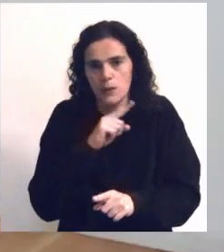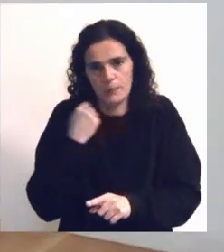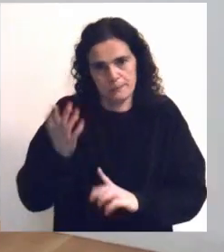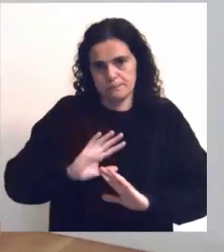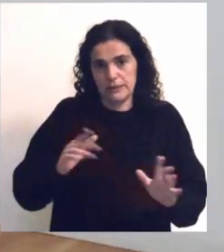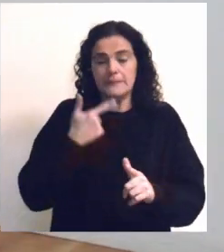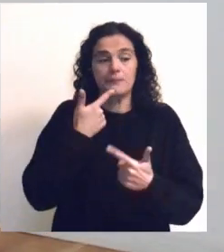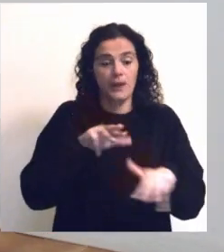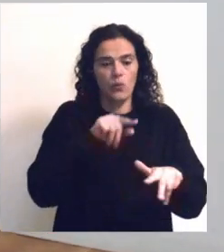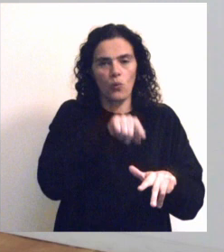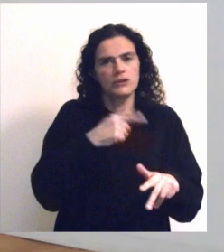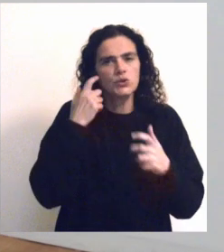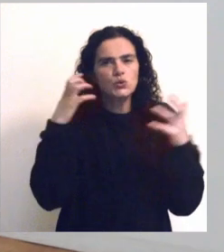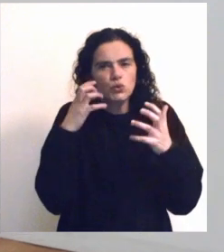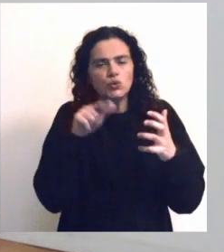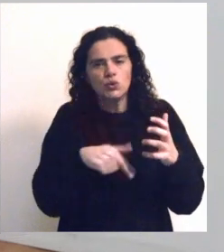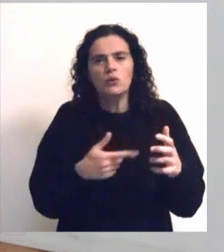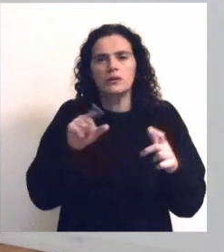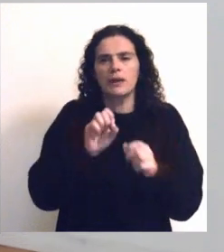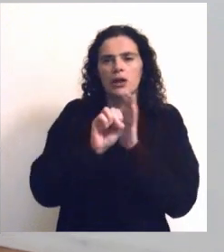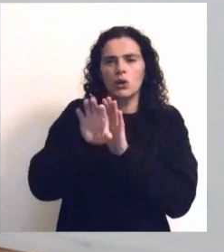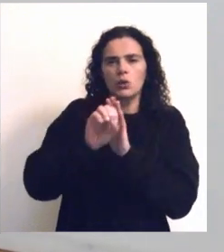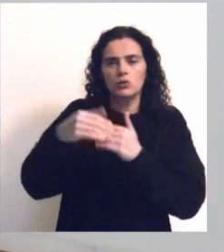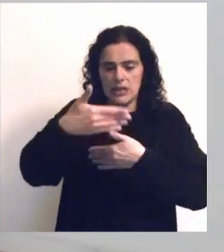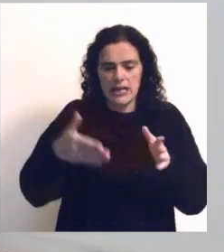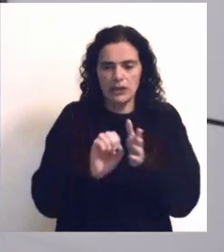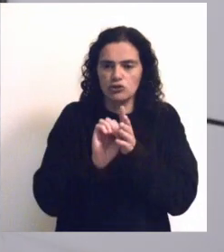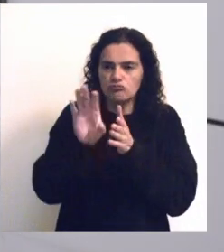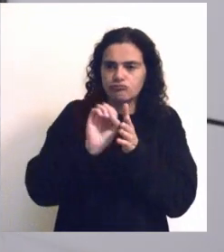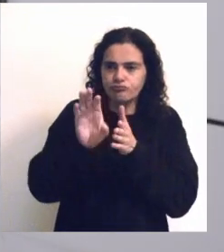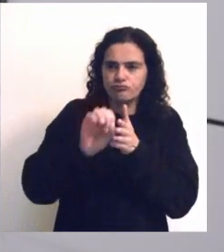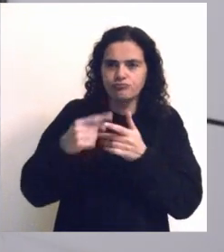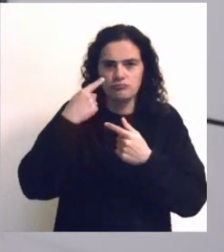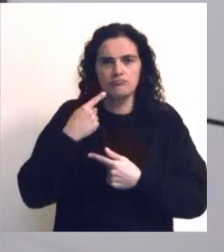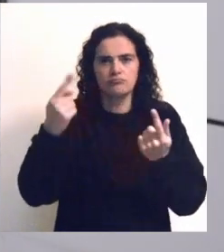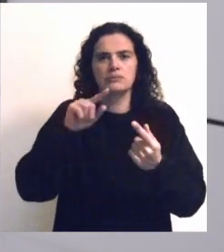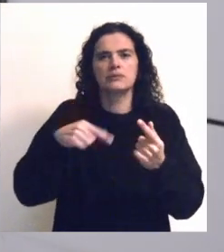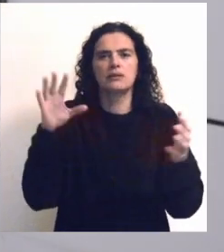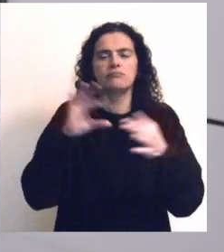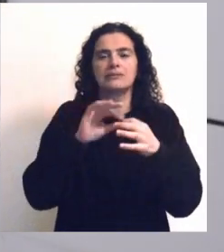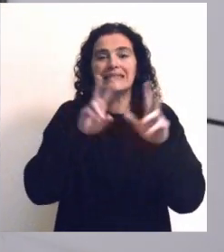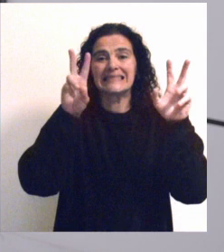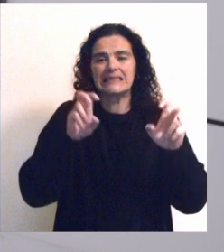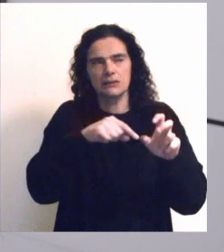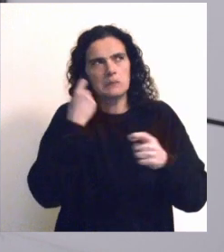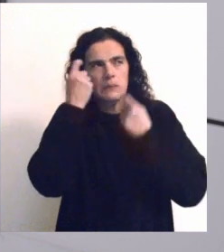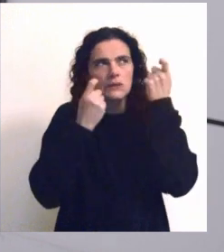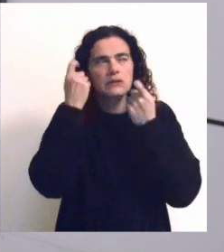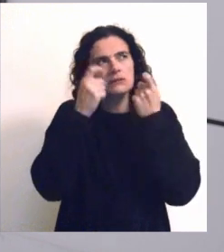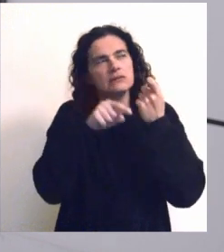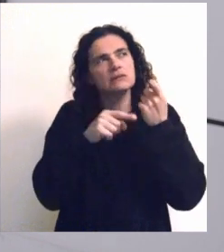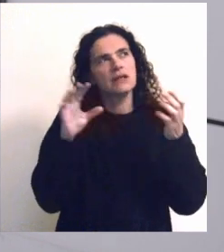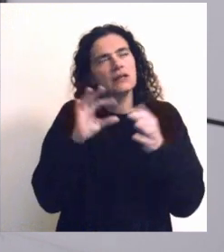ouve. E essa linguagem, esse som, bem como a luz, sai dentro de uma caixa e, numa alusão ao título,